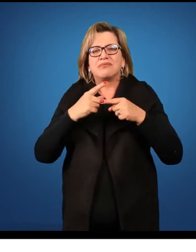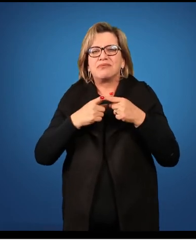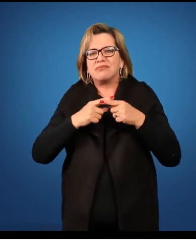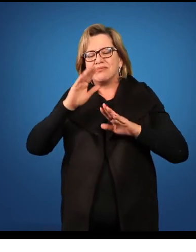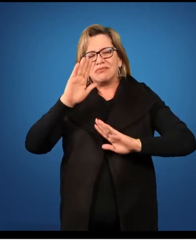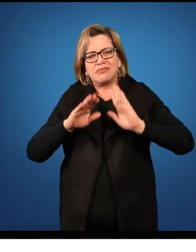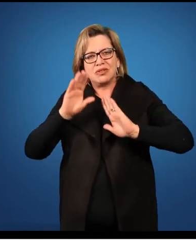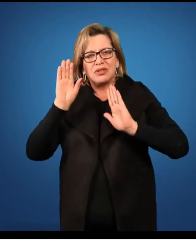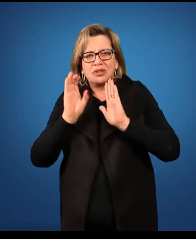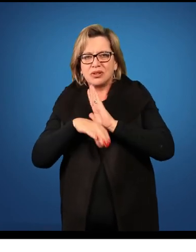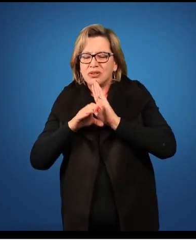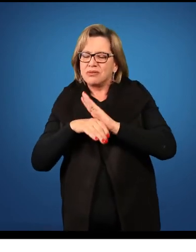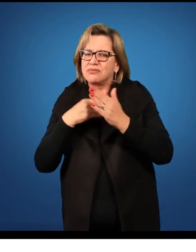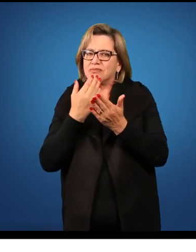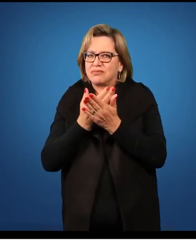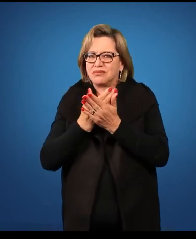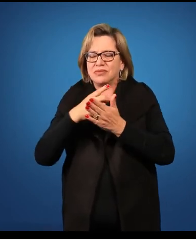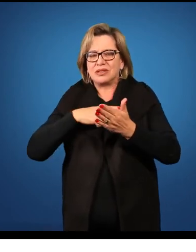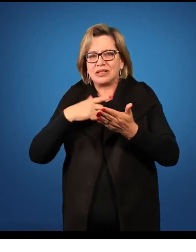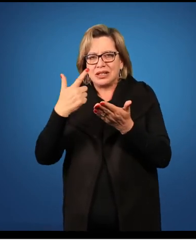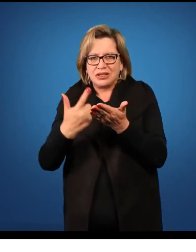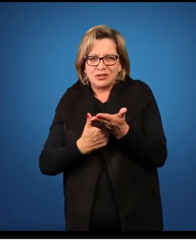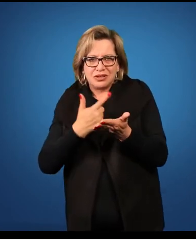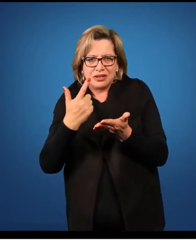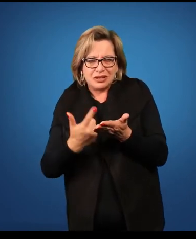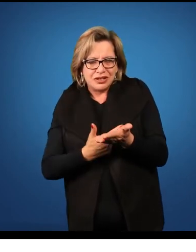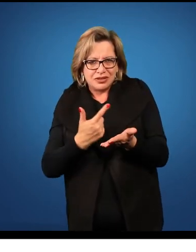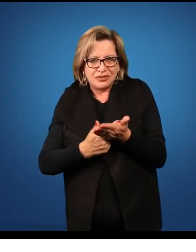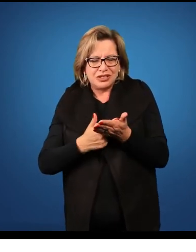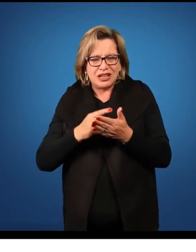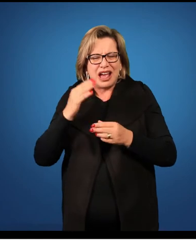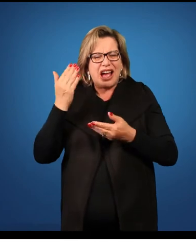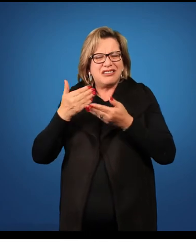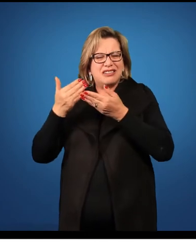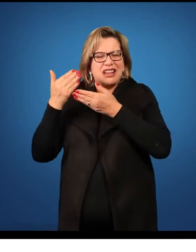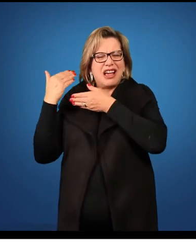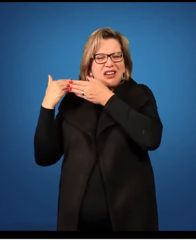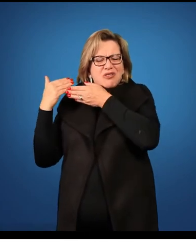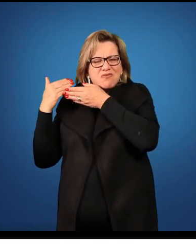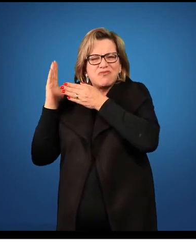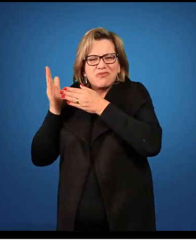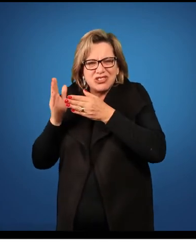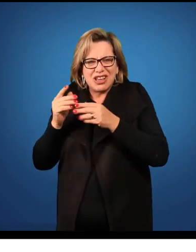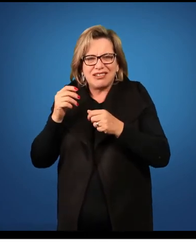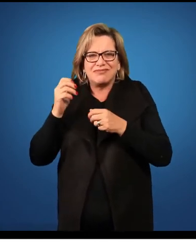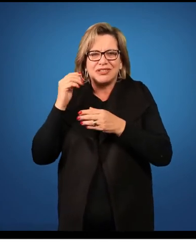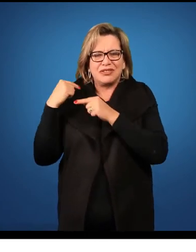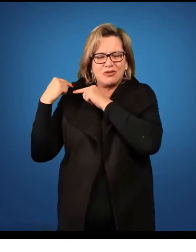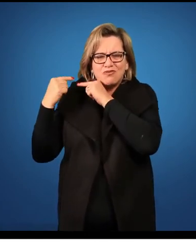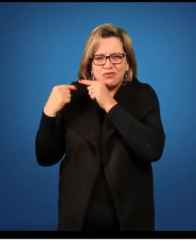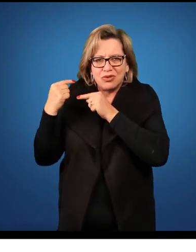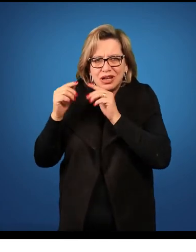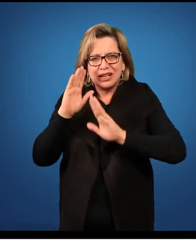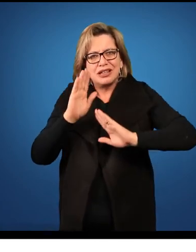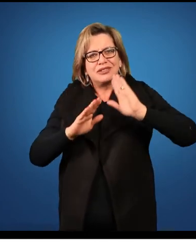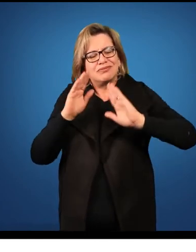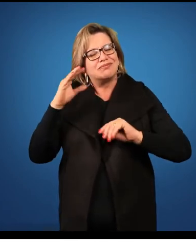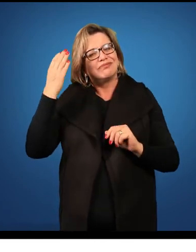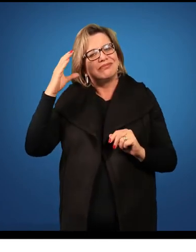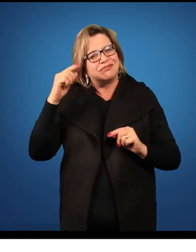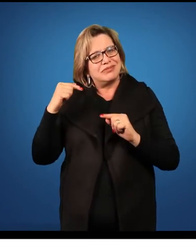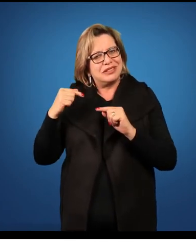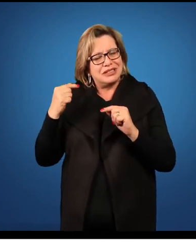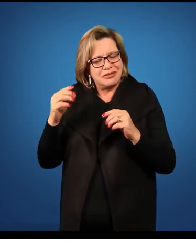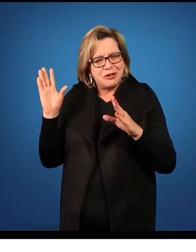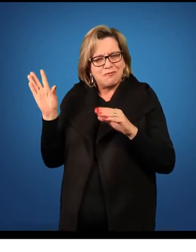que estão nos livros didáticos, eles são conceitos que já foram formulados há algum determinado tempo. E a disciplina, e a ciência, ela